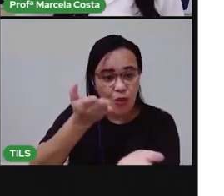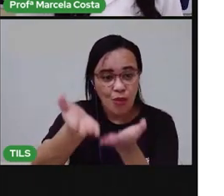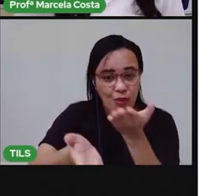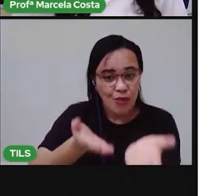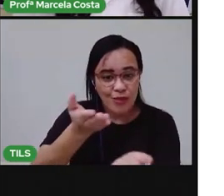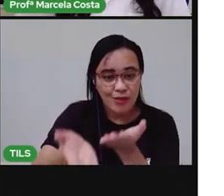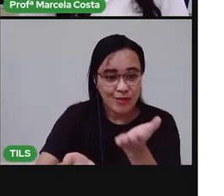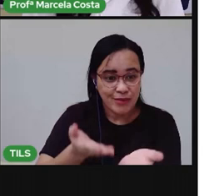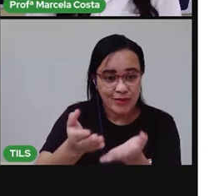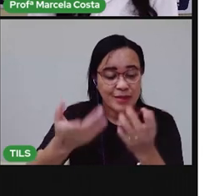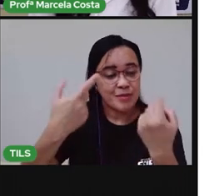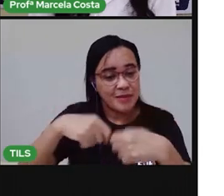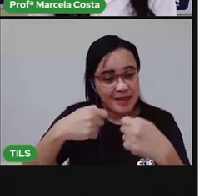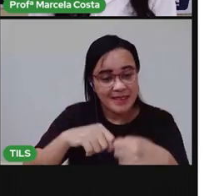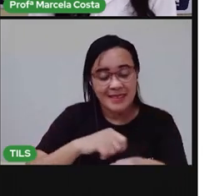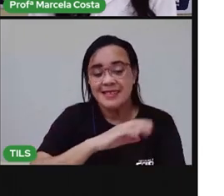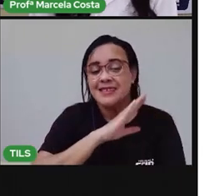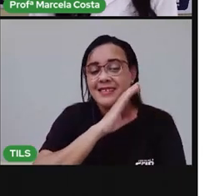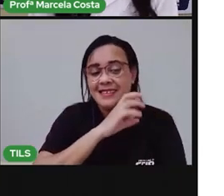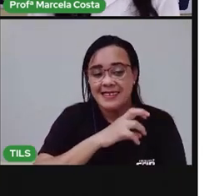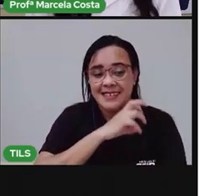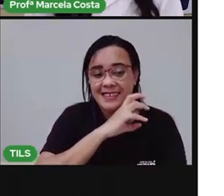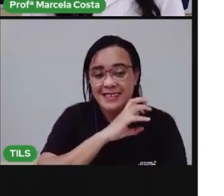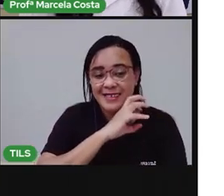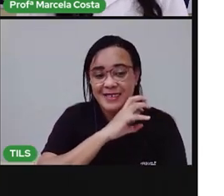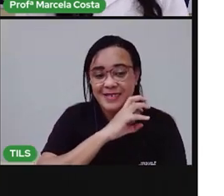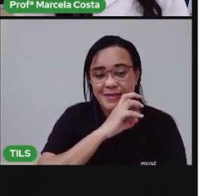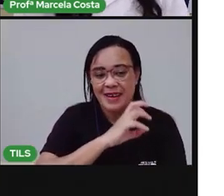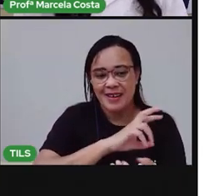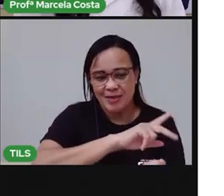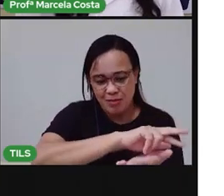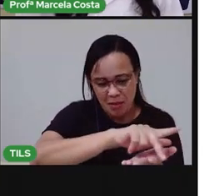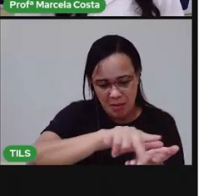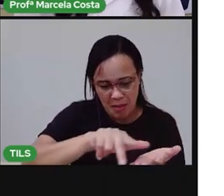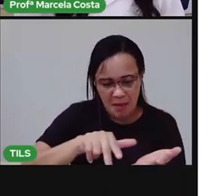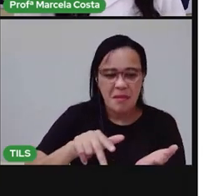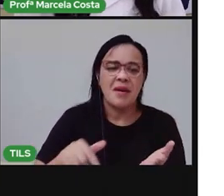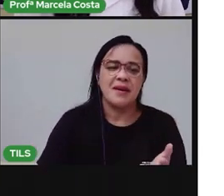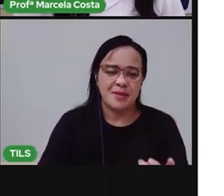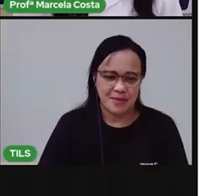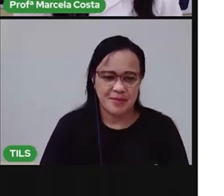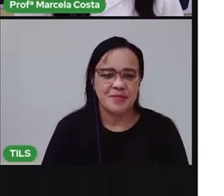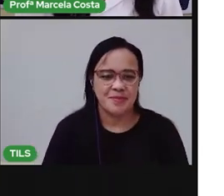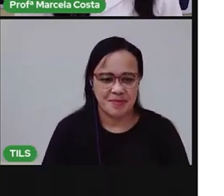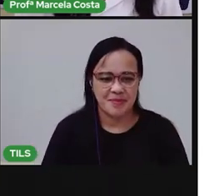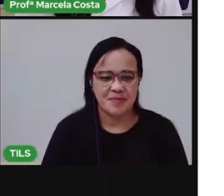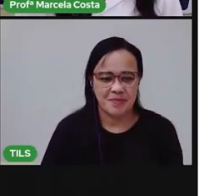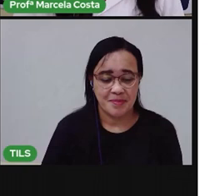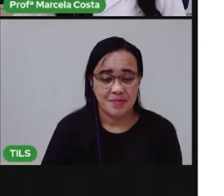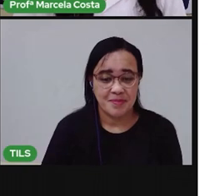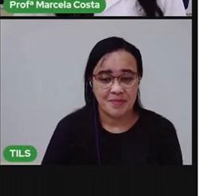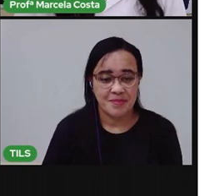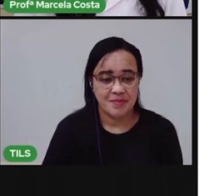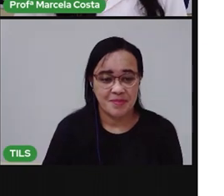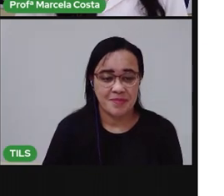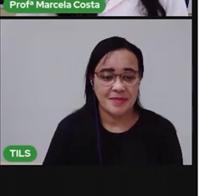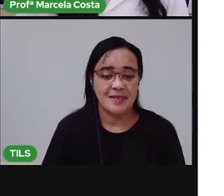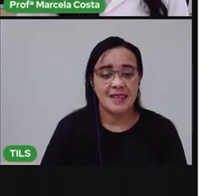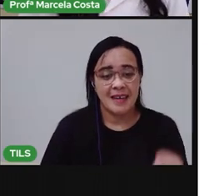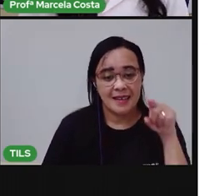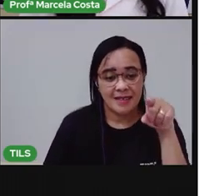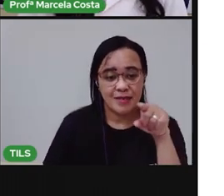Então, crianças, com essa aula, vocês vão aprender a descrever as